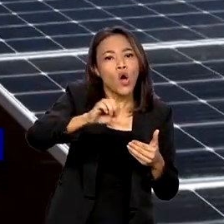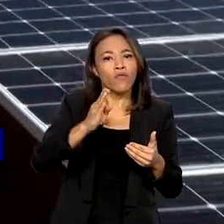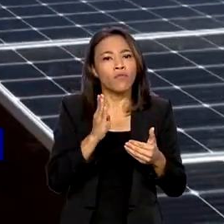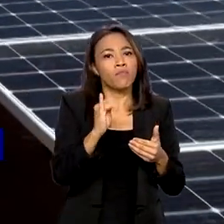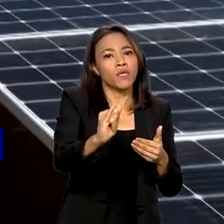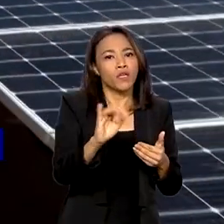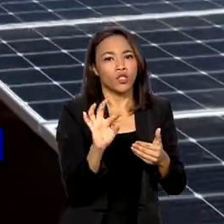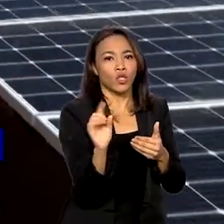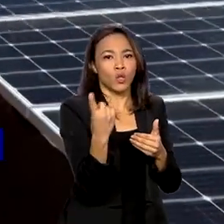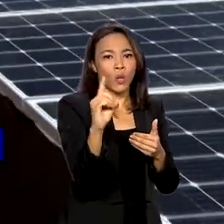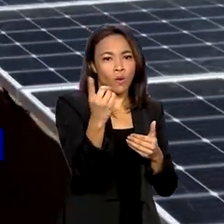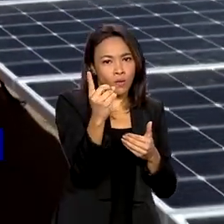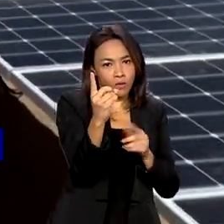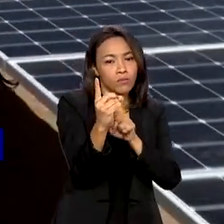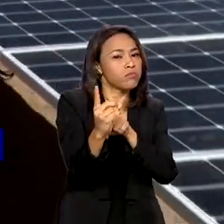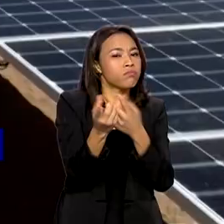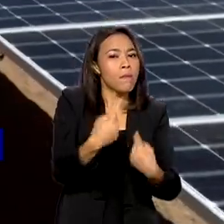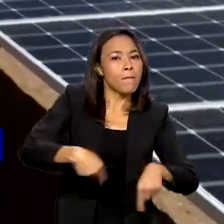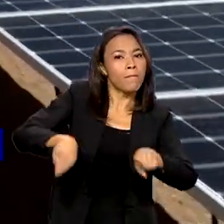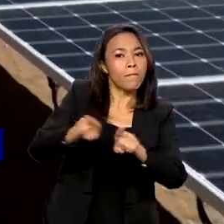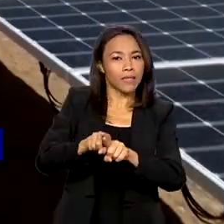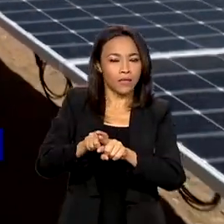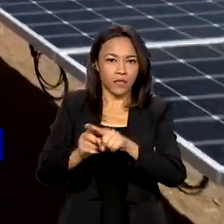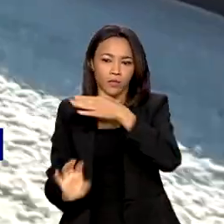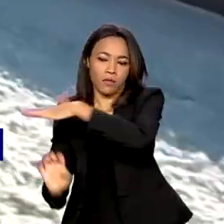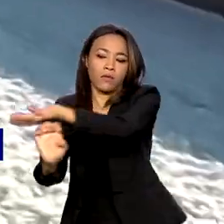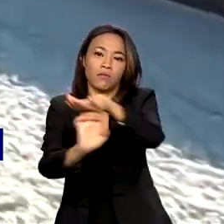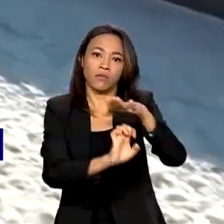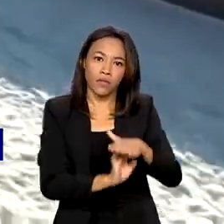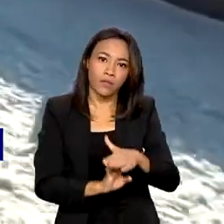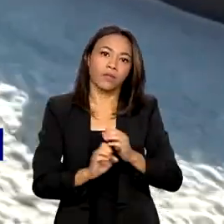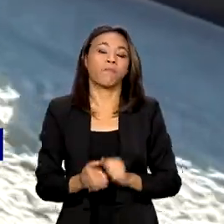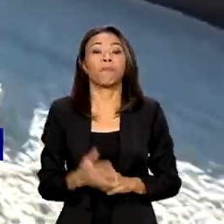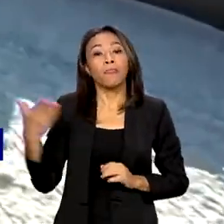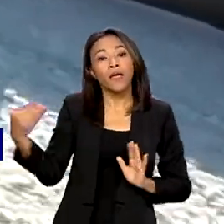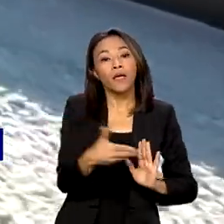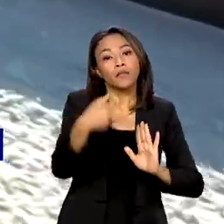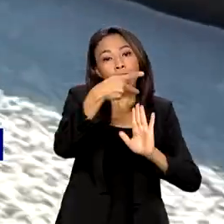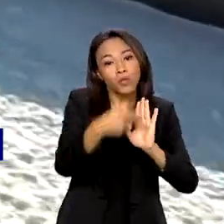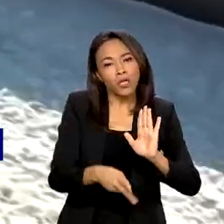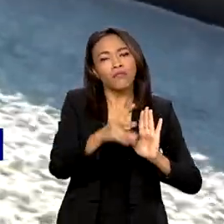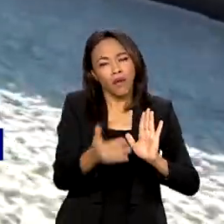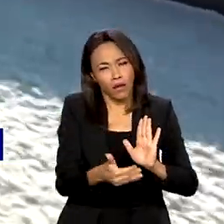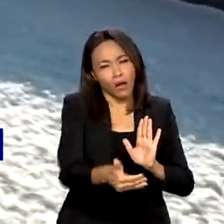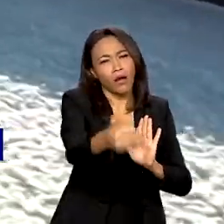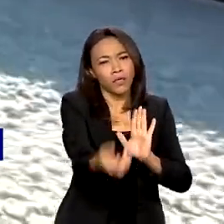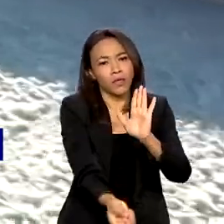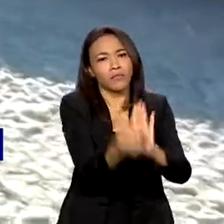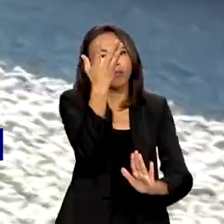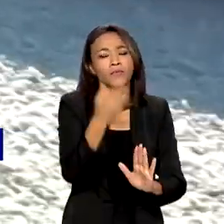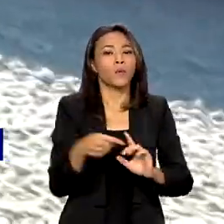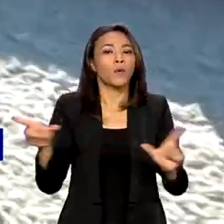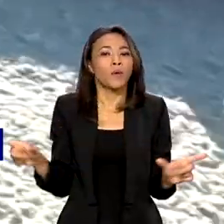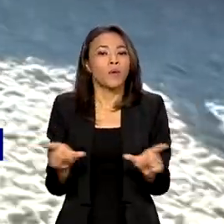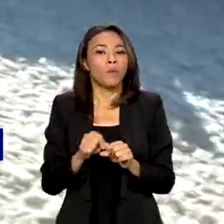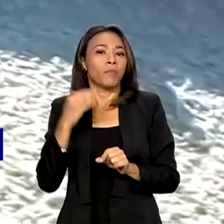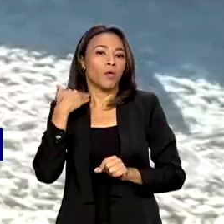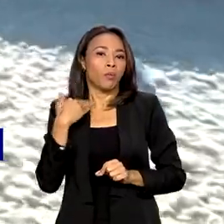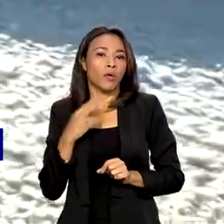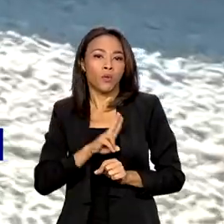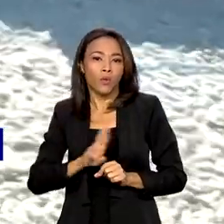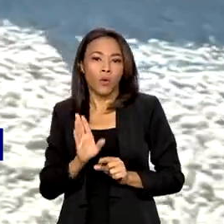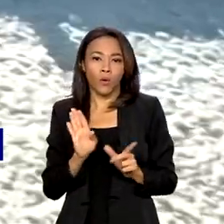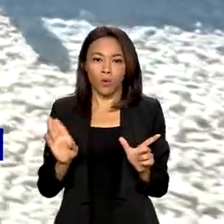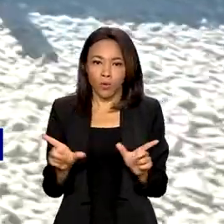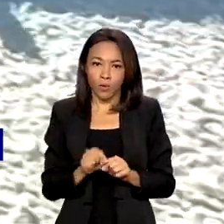dólares em parcerias e investimentos privados. O projeto vai ser implementado pelo Banco Interamericano de